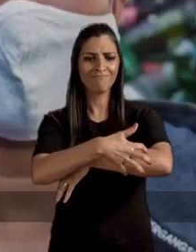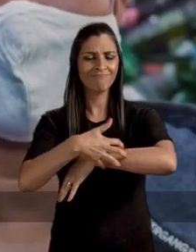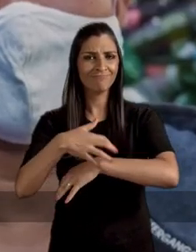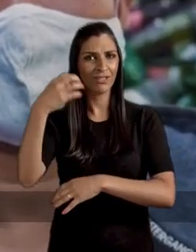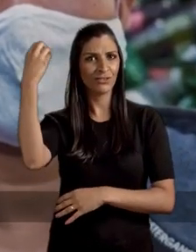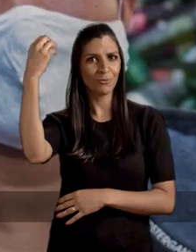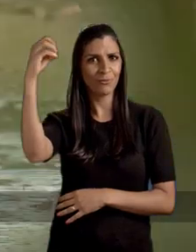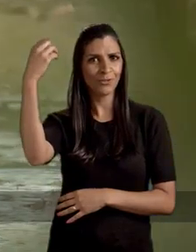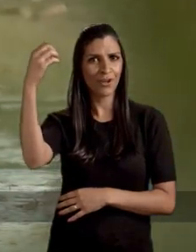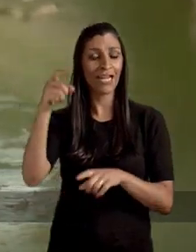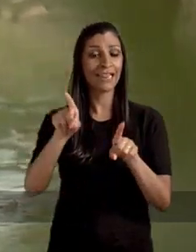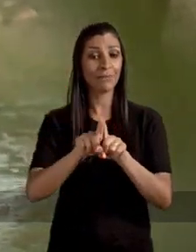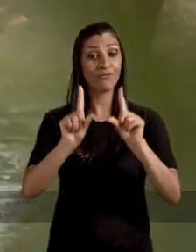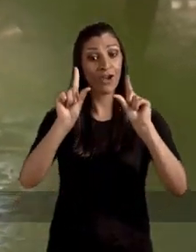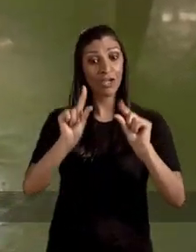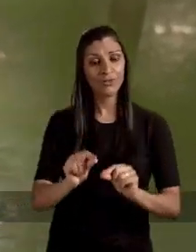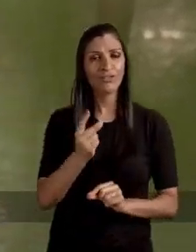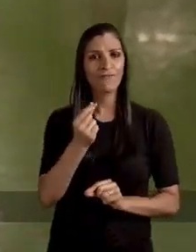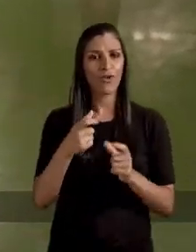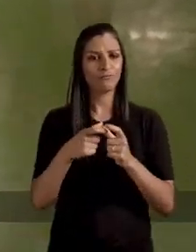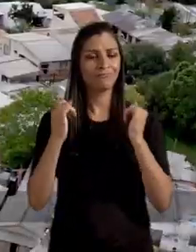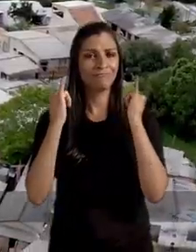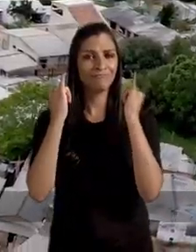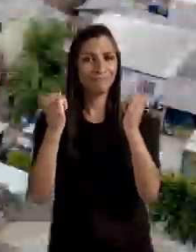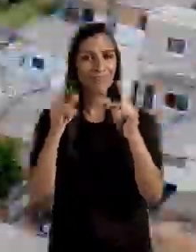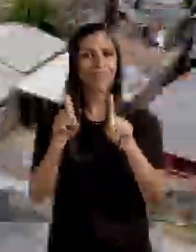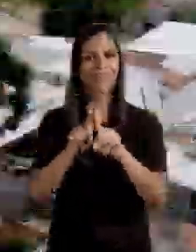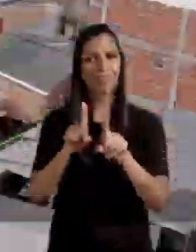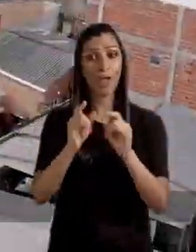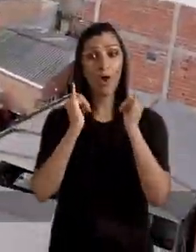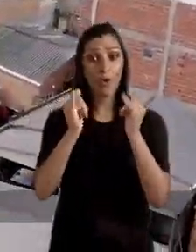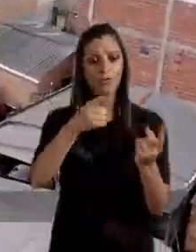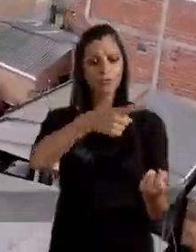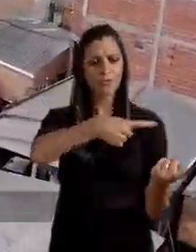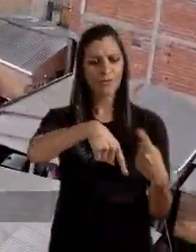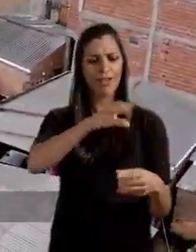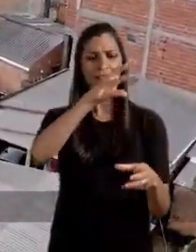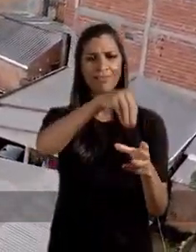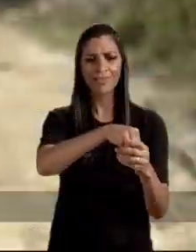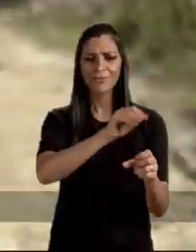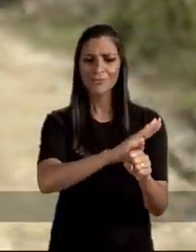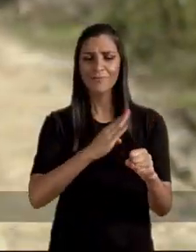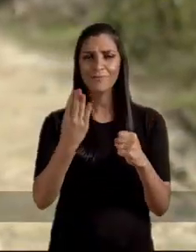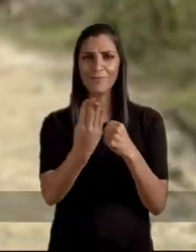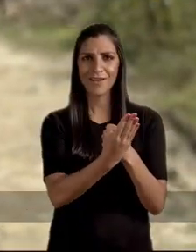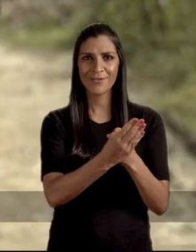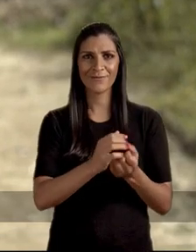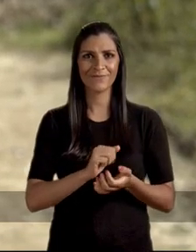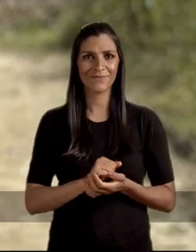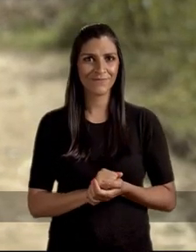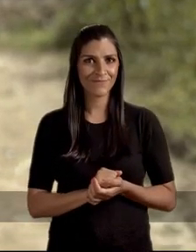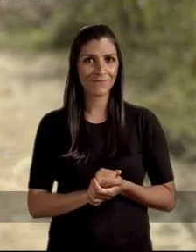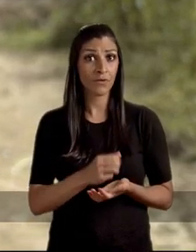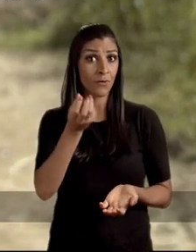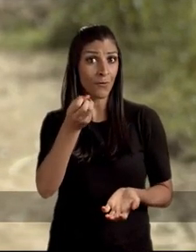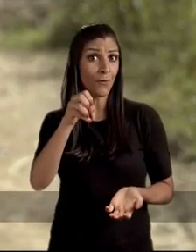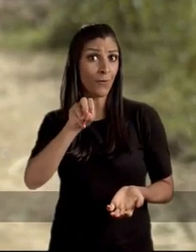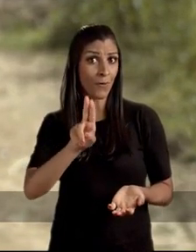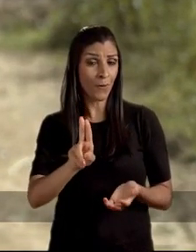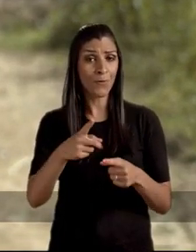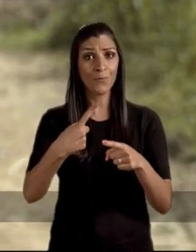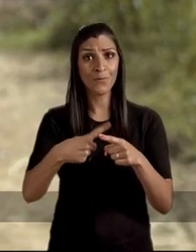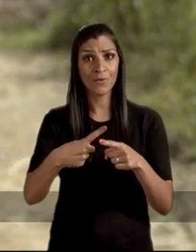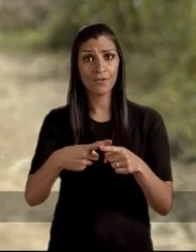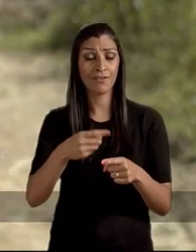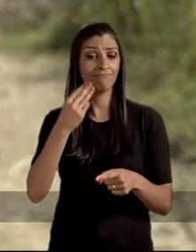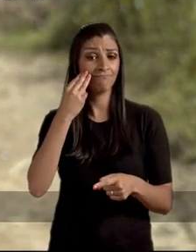quem mais precisa? Nós vamos olhar pra ti, que vive na periferia de Porto Alegre. Vamos reduzir o custo da passagem e colocar as linhas de